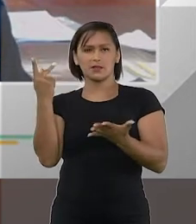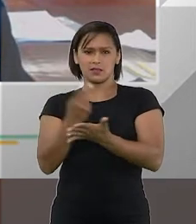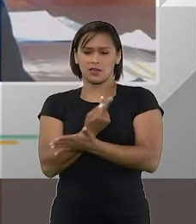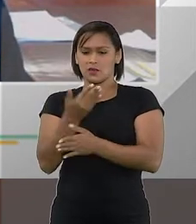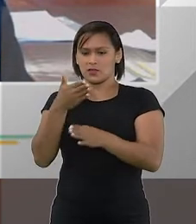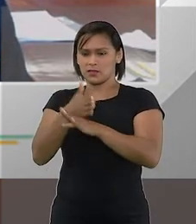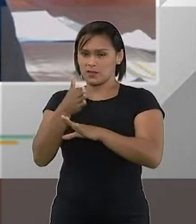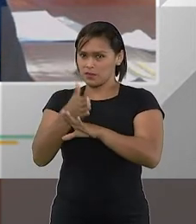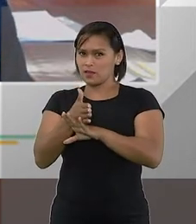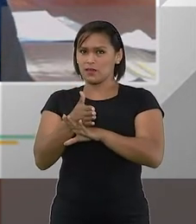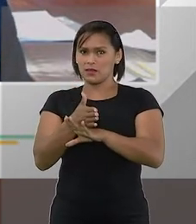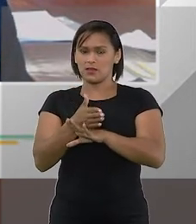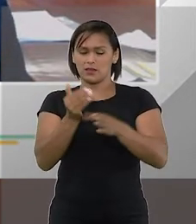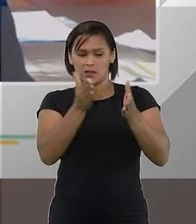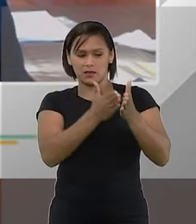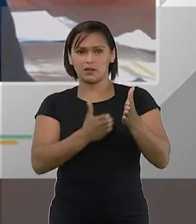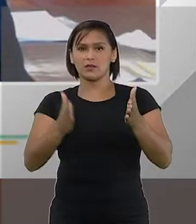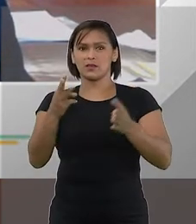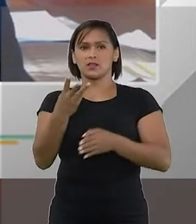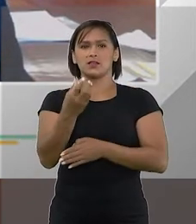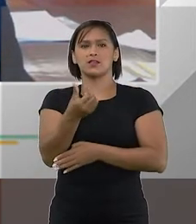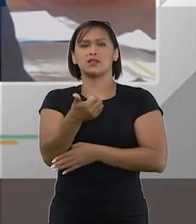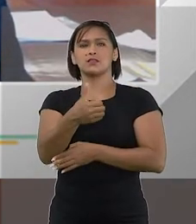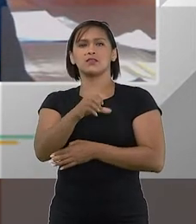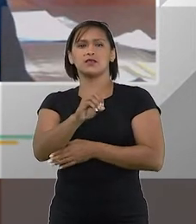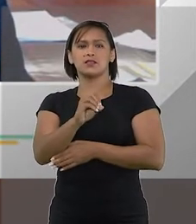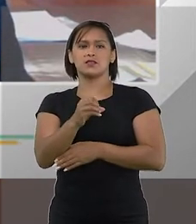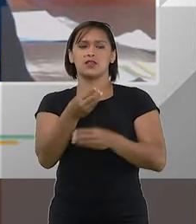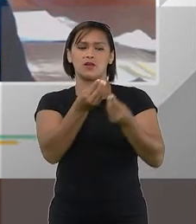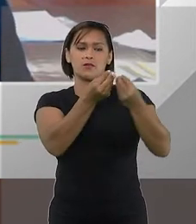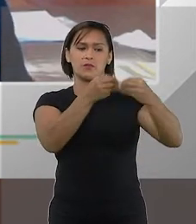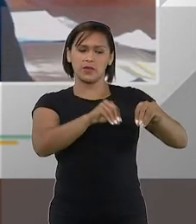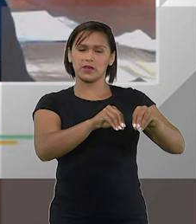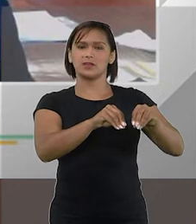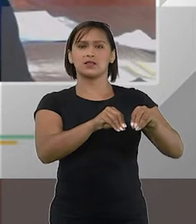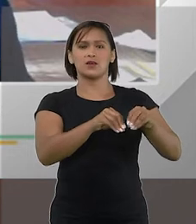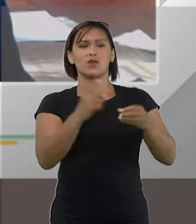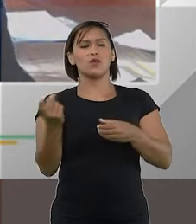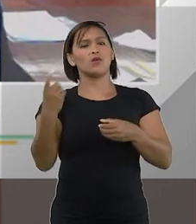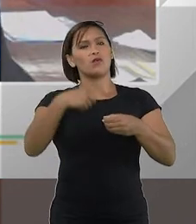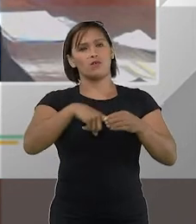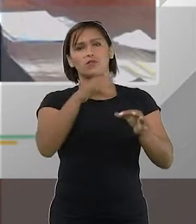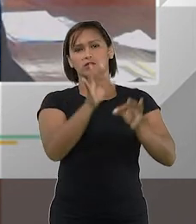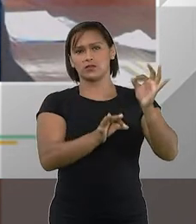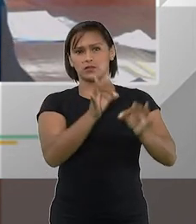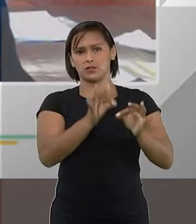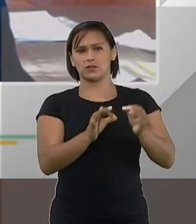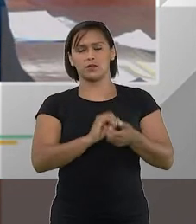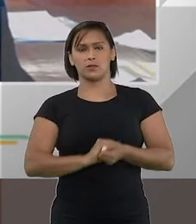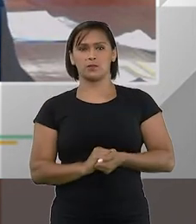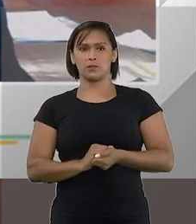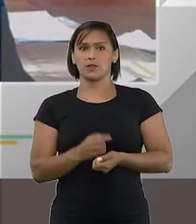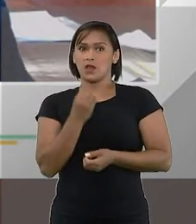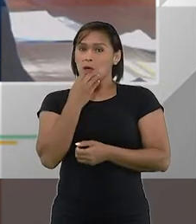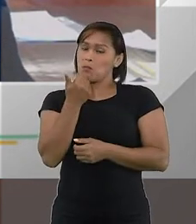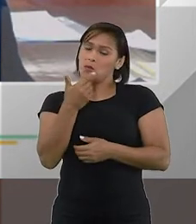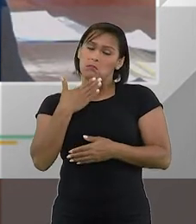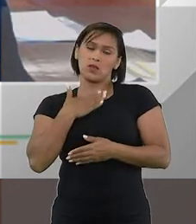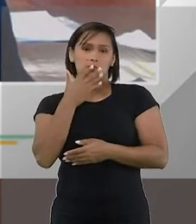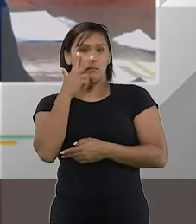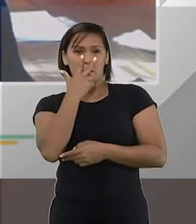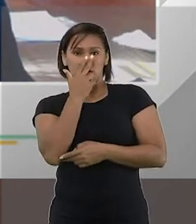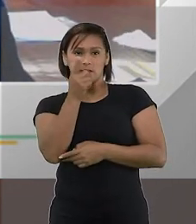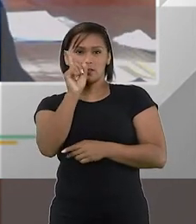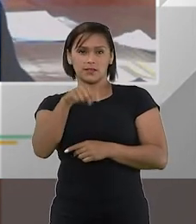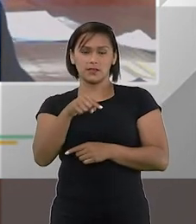acontecendo esse período de pré-falência ou pré-recuperação. De qualquer forma, a mim